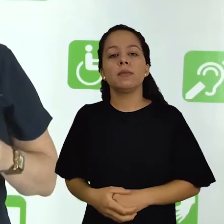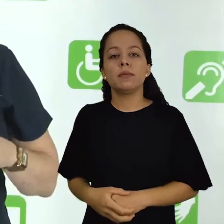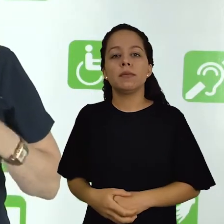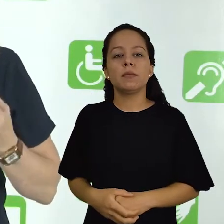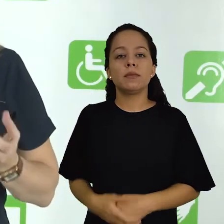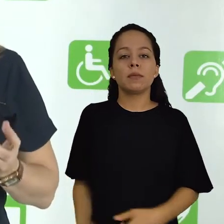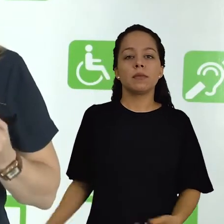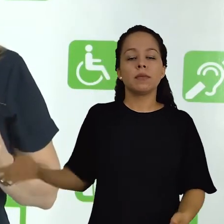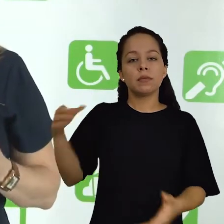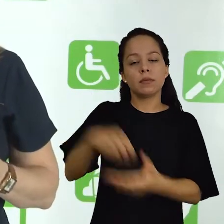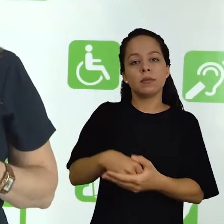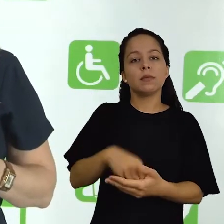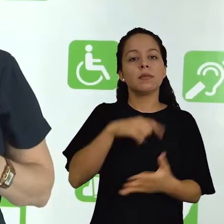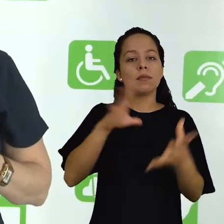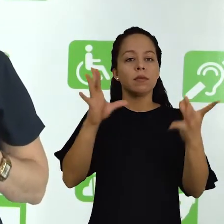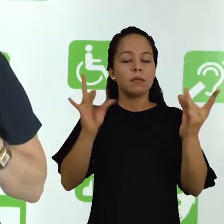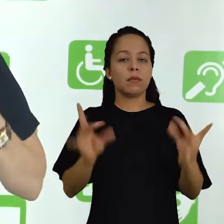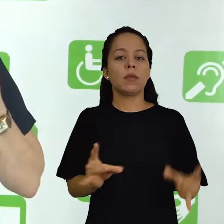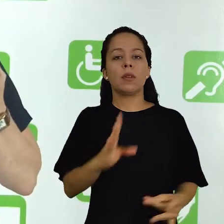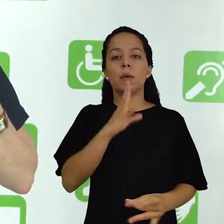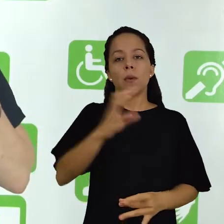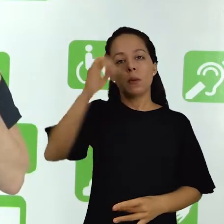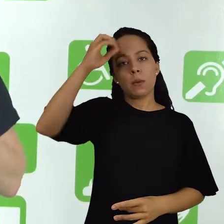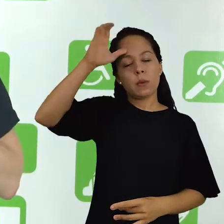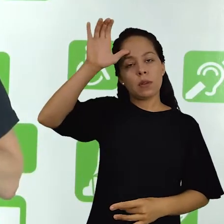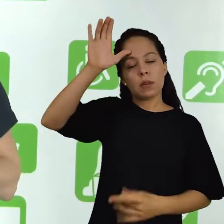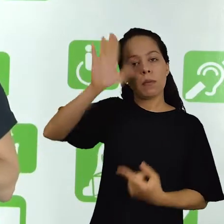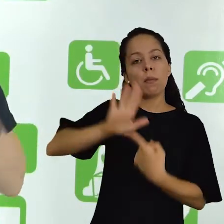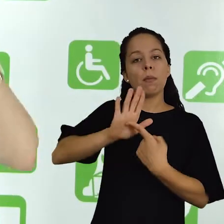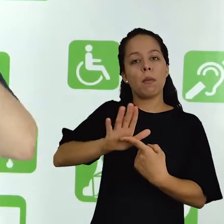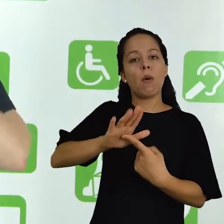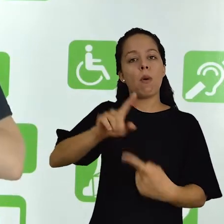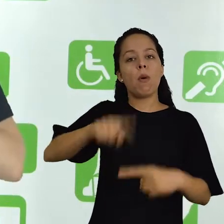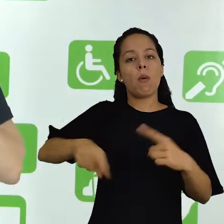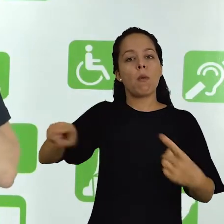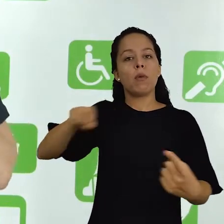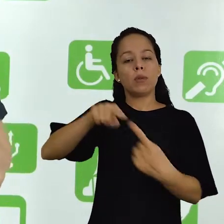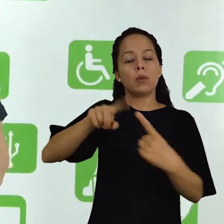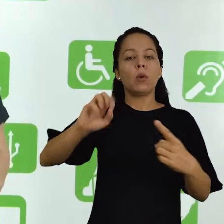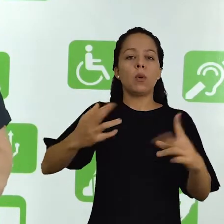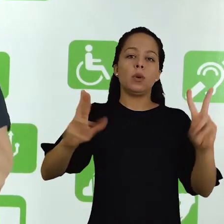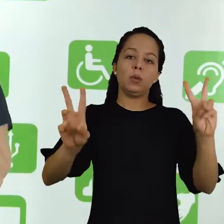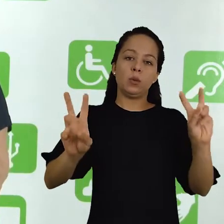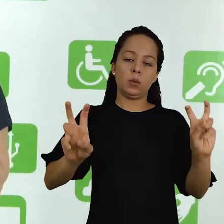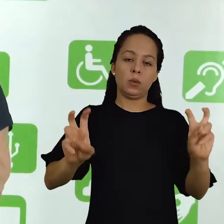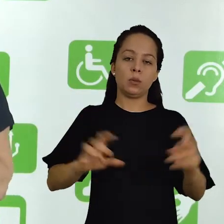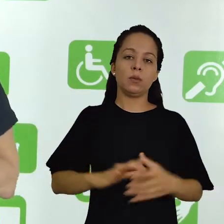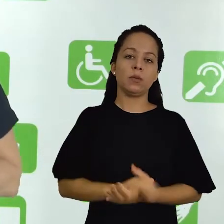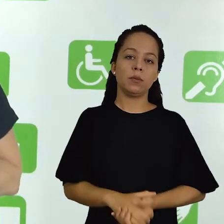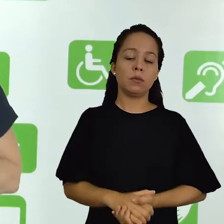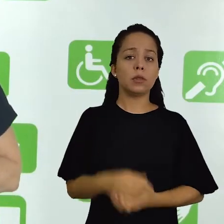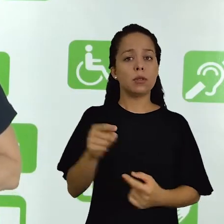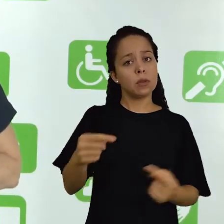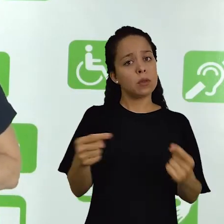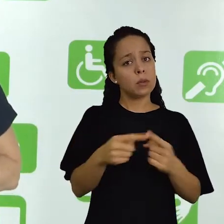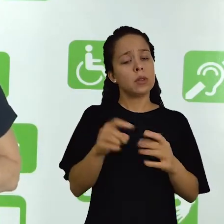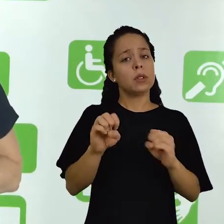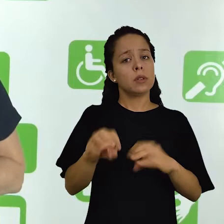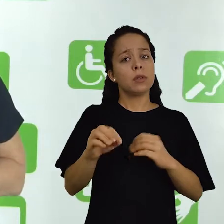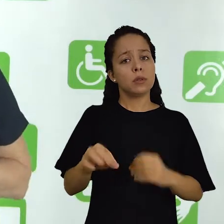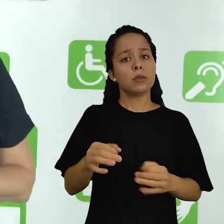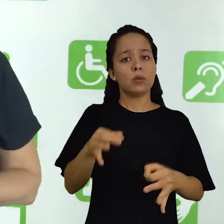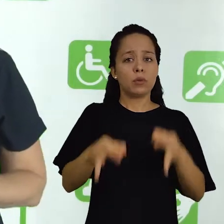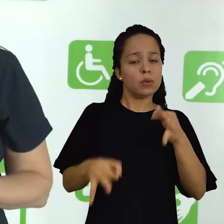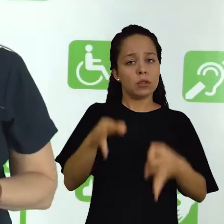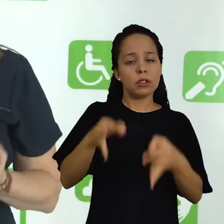que esse estudo permita o amplo e detalhado conhecimento sobre esse determinado objeto ou assunto. Isso